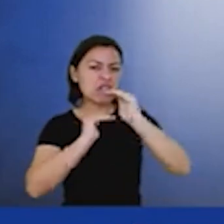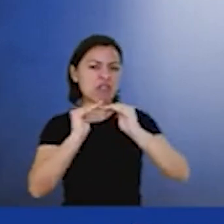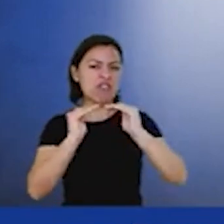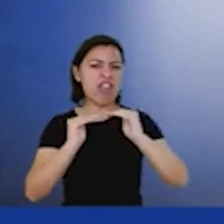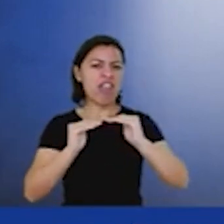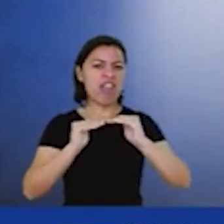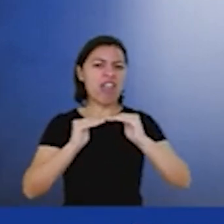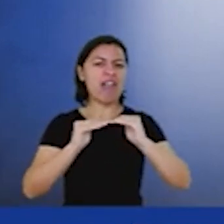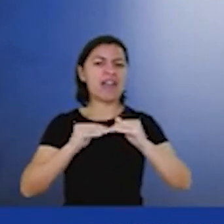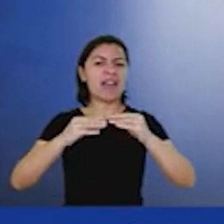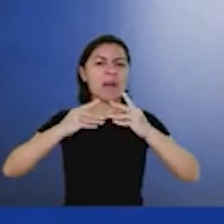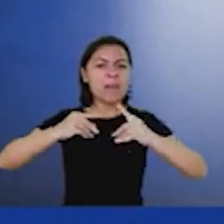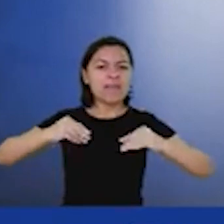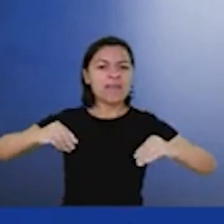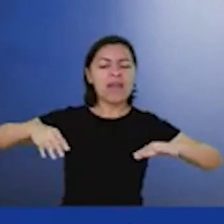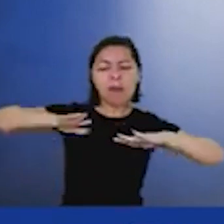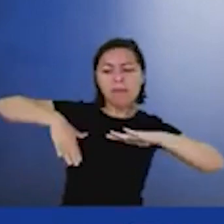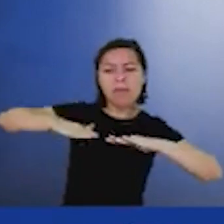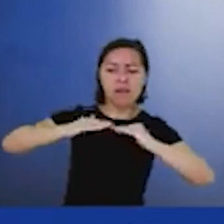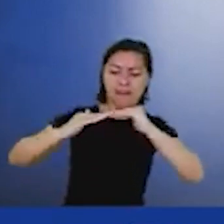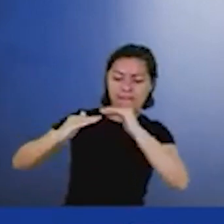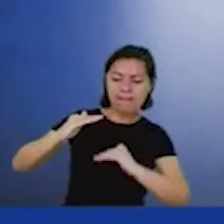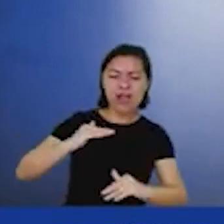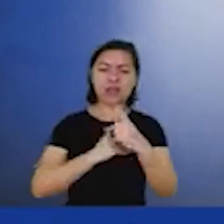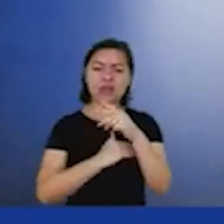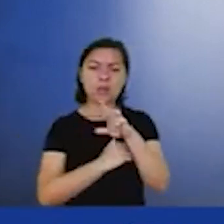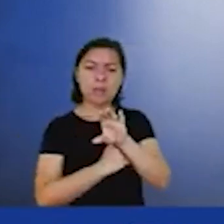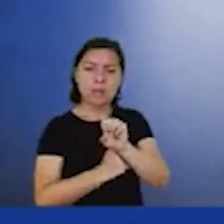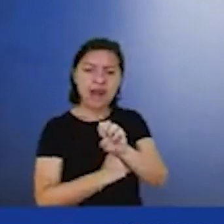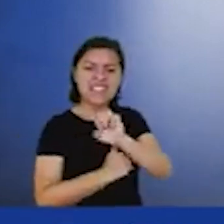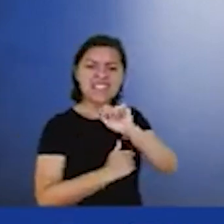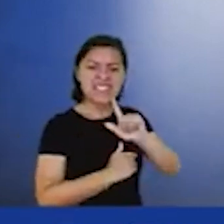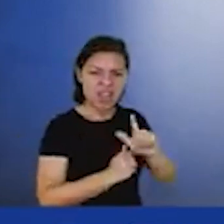dentro das expectativas do que seria tecnicamente recuperável.